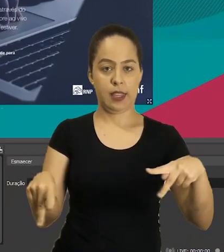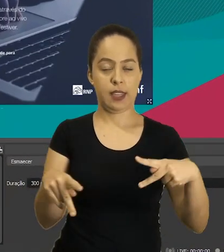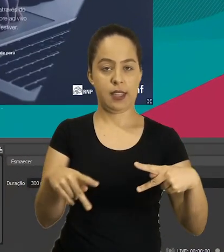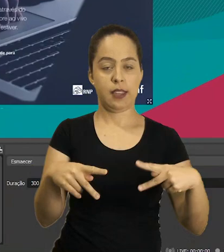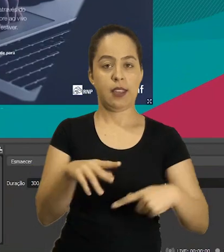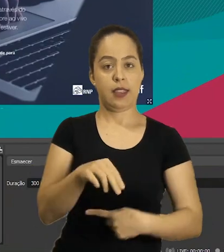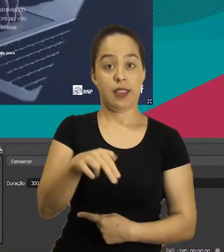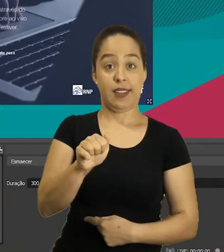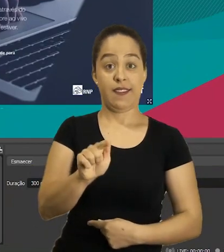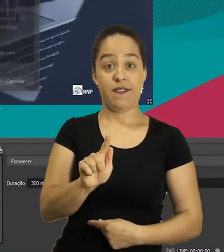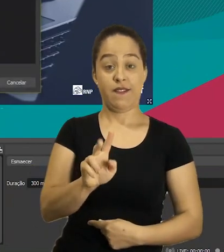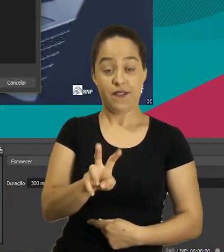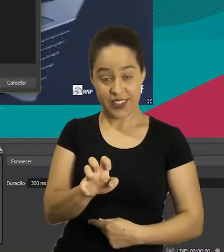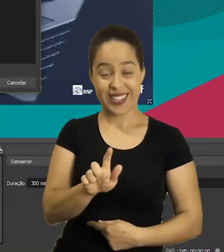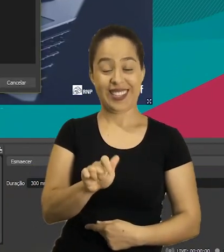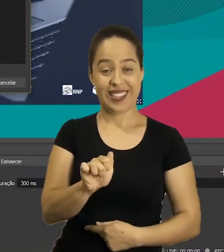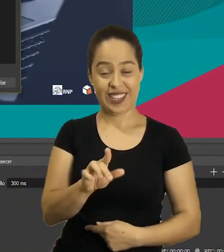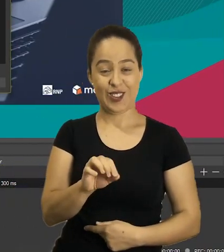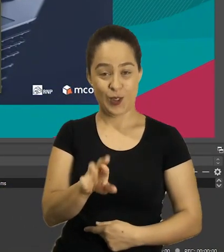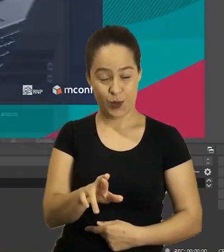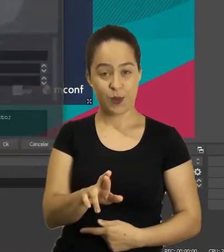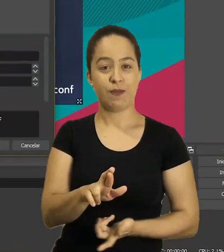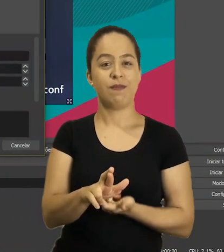vou adicionar aqui o navegador